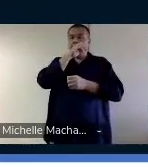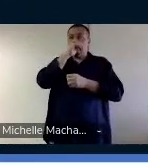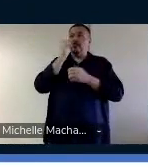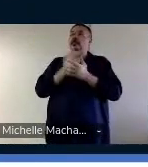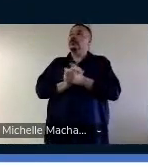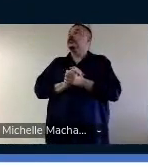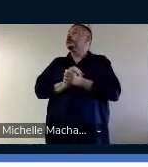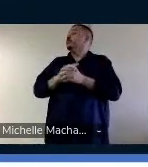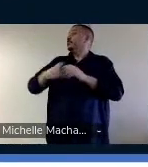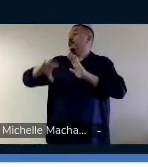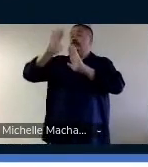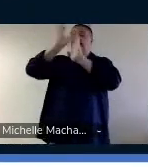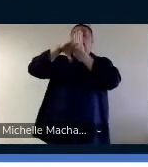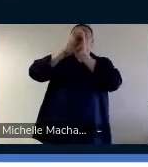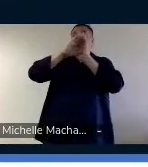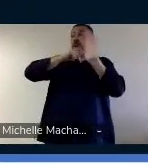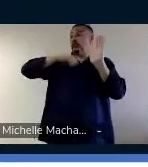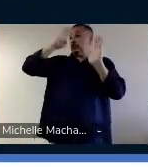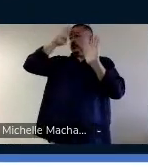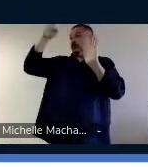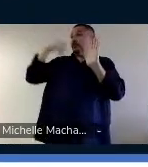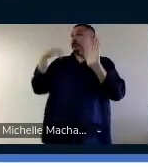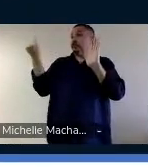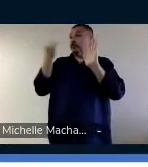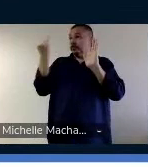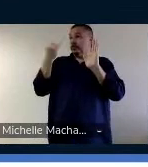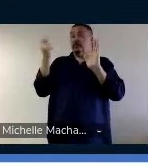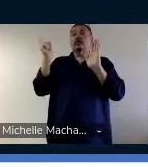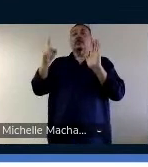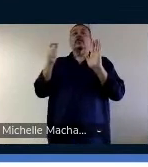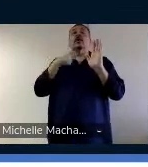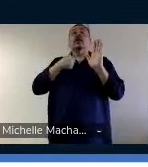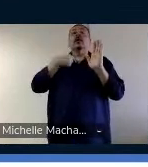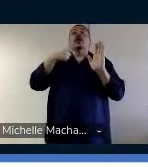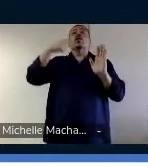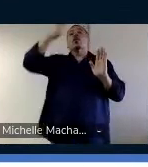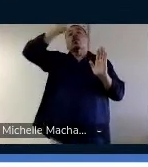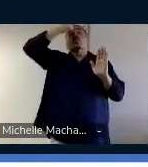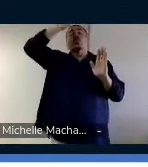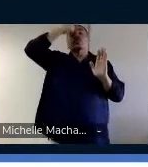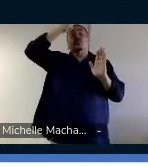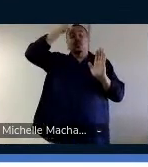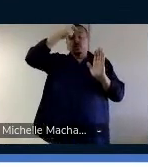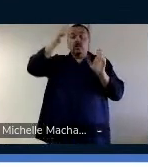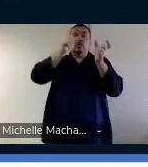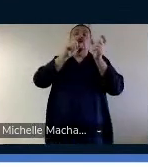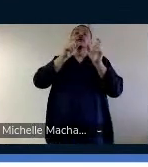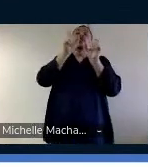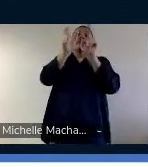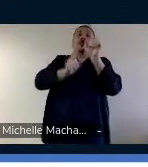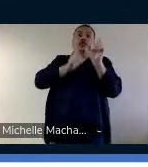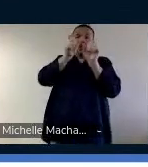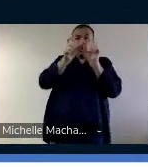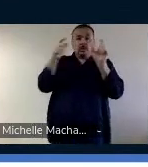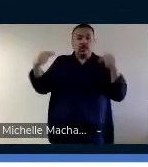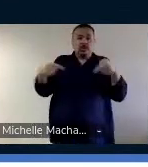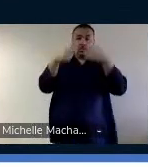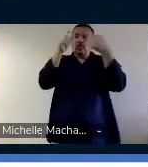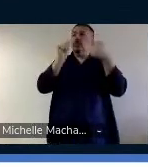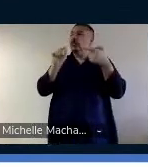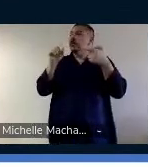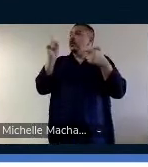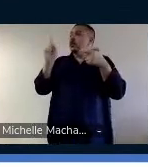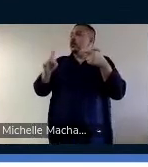Um conceito chave da nossa pesquisa foi o conceito de consciência morfológica, que, segundo os seixas, se trata da